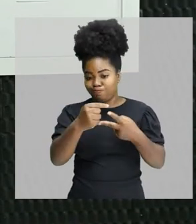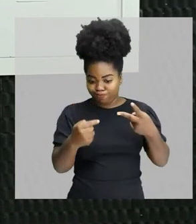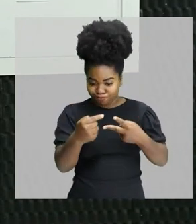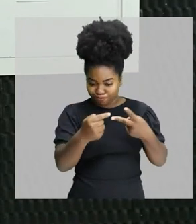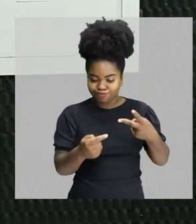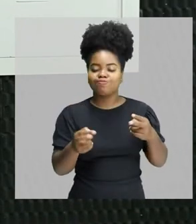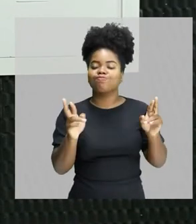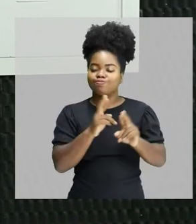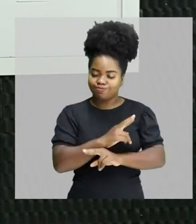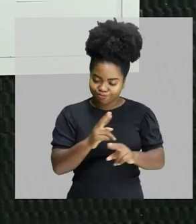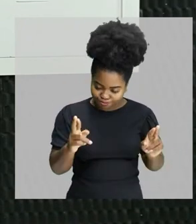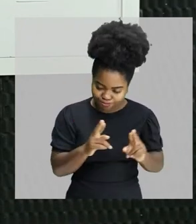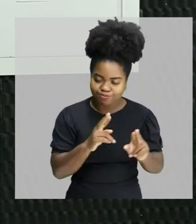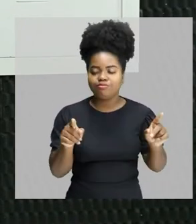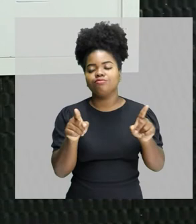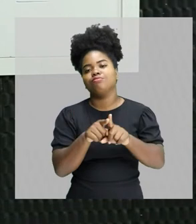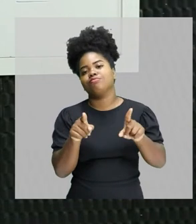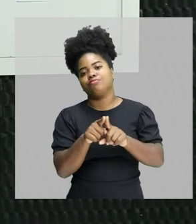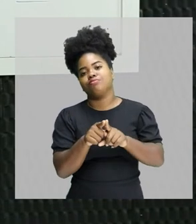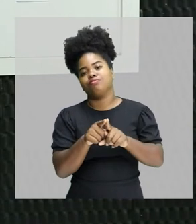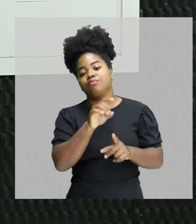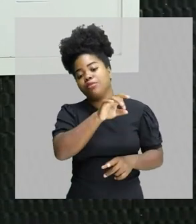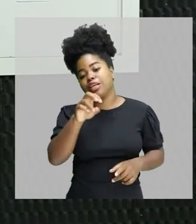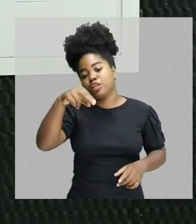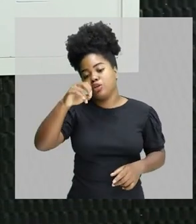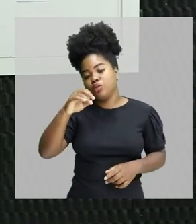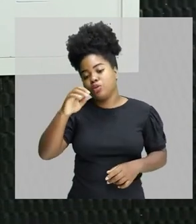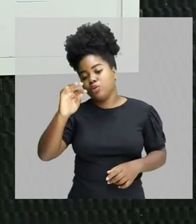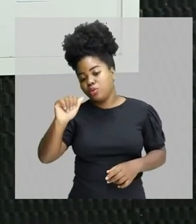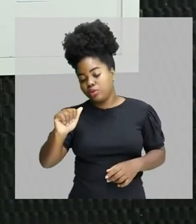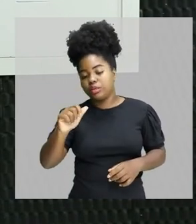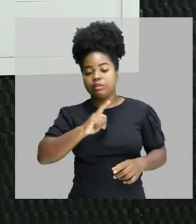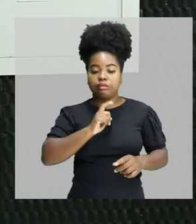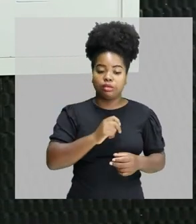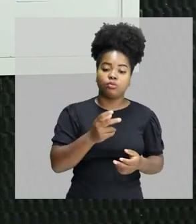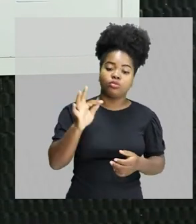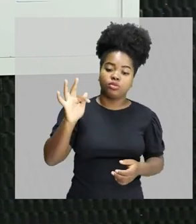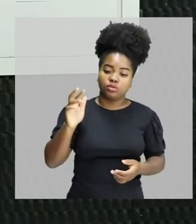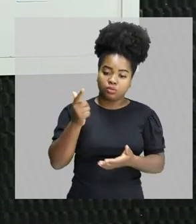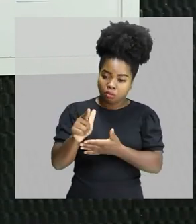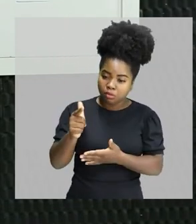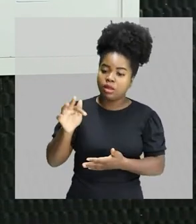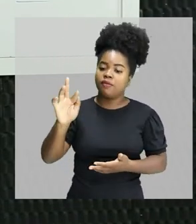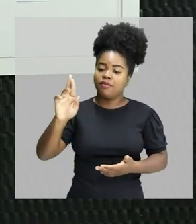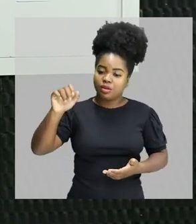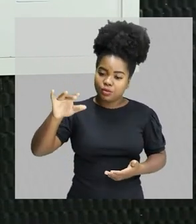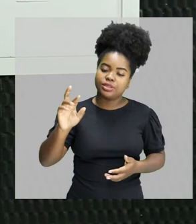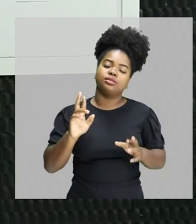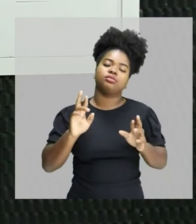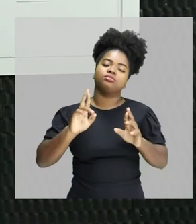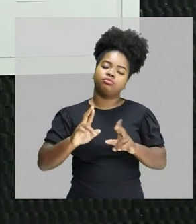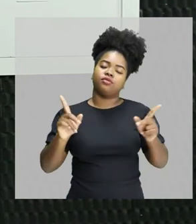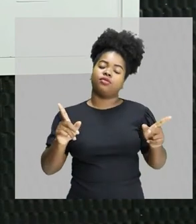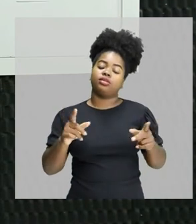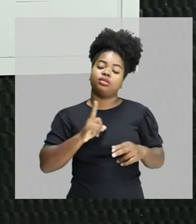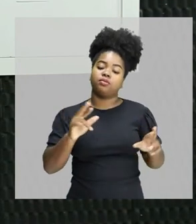elas têm essa relação para cada nota escala de nota nós temos uma frequência diferente. Tá ok? E isso vai me dar